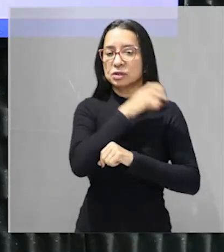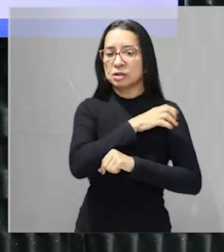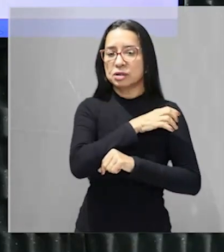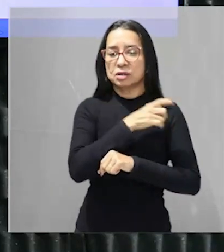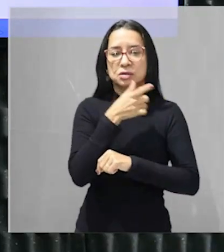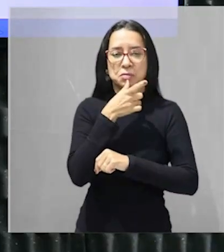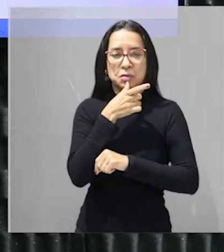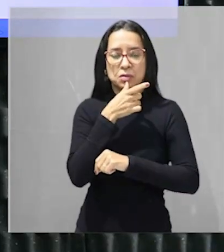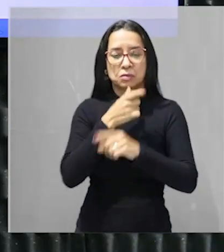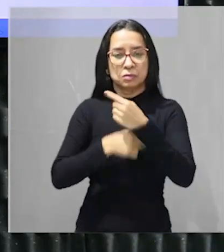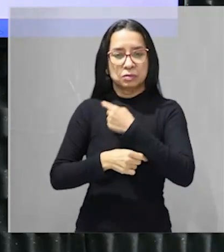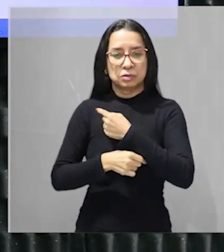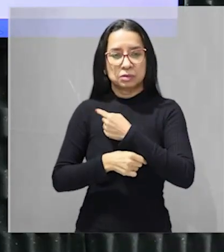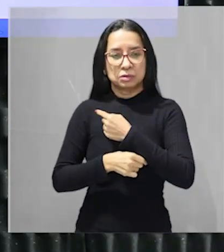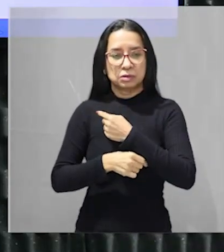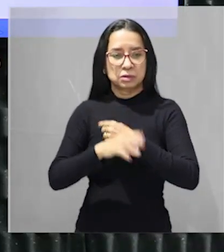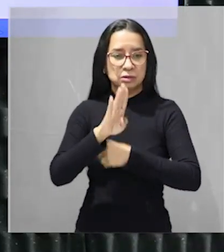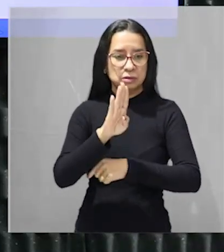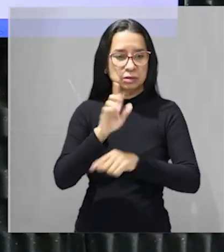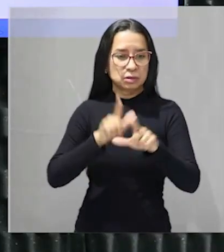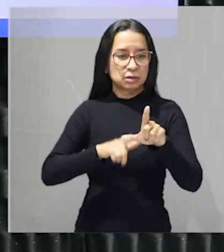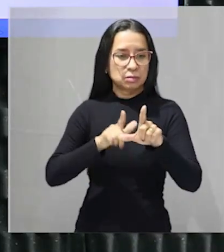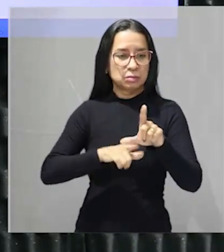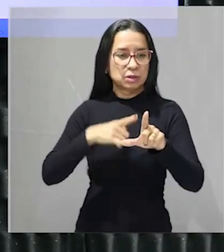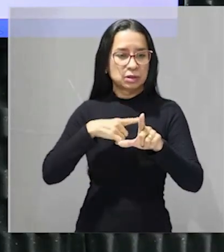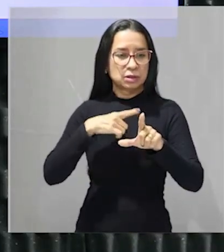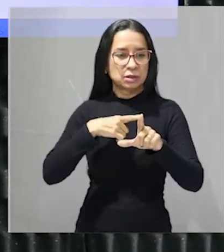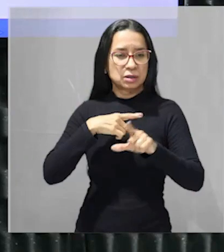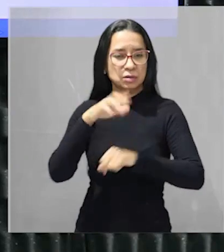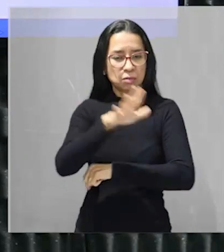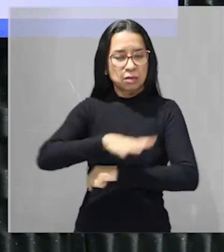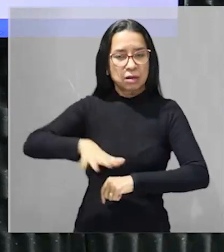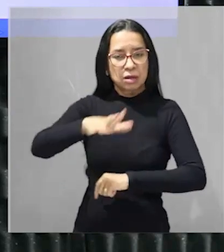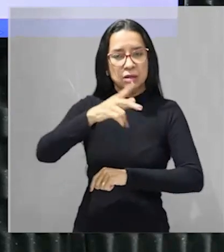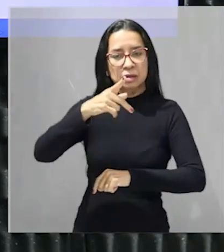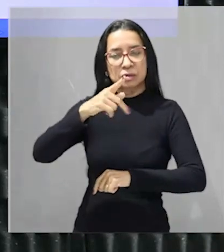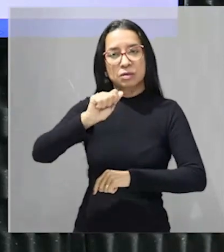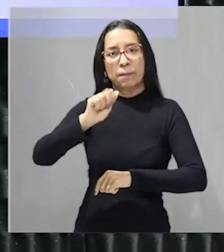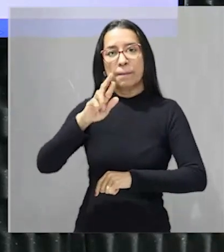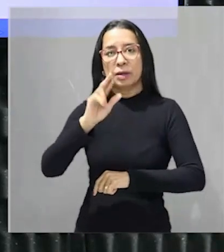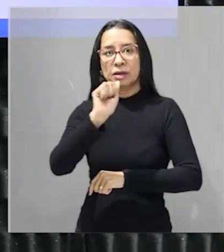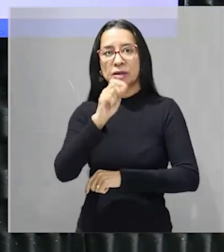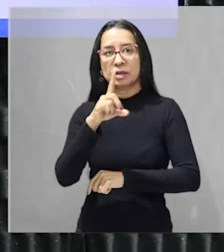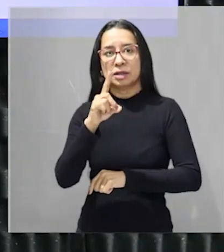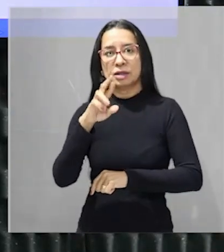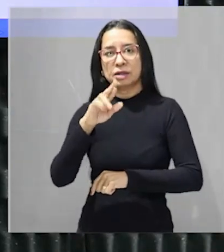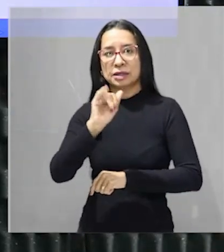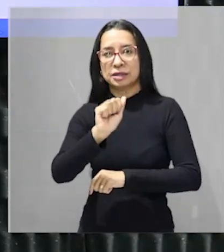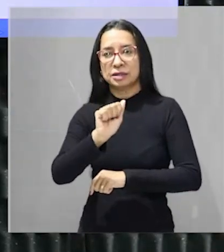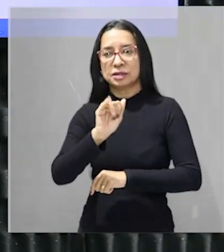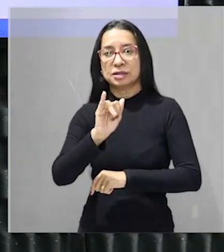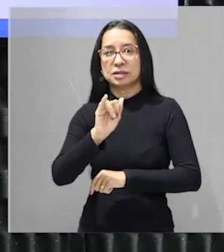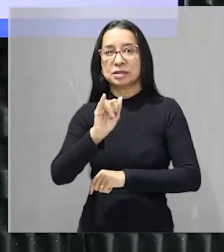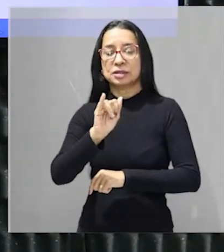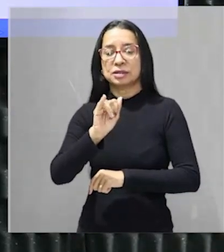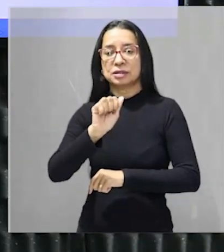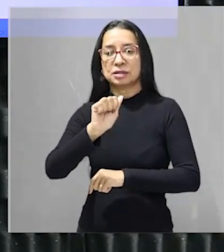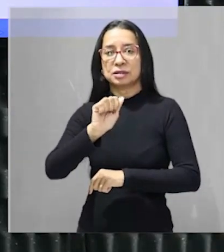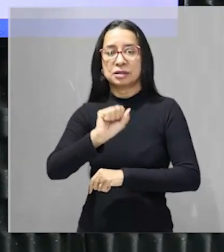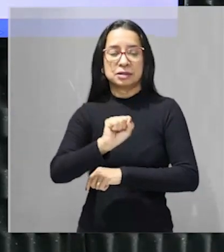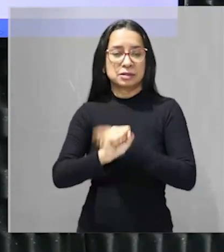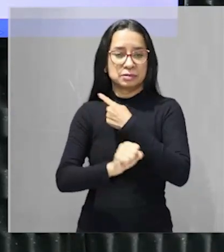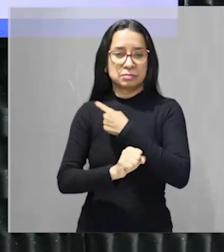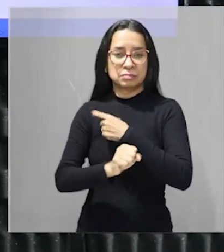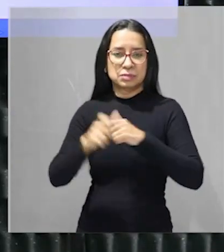as ditas coníferas já de uma área de pradaria por exemplo até um domínio aqui no Brasil das araucárias na letra C tu tem